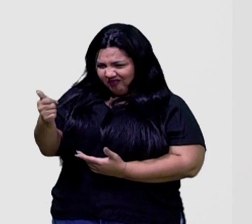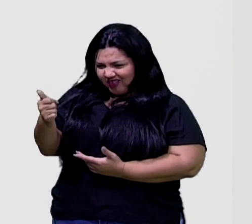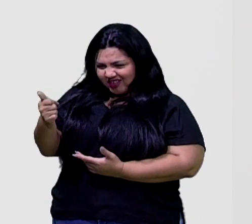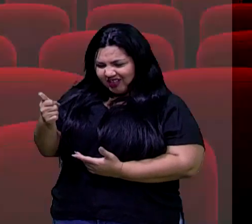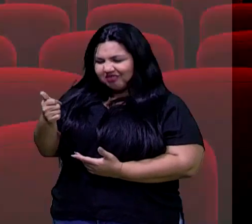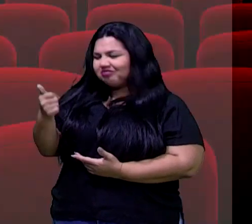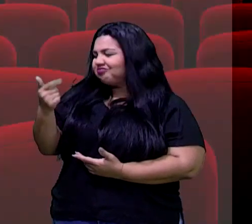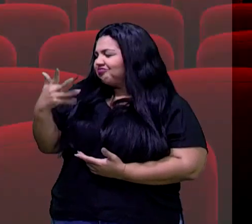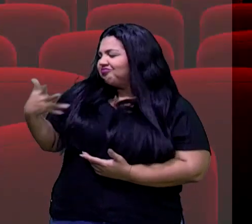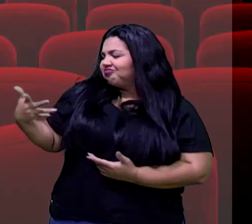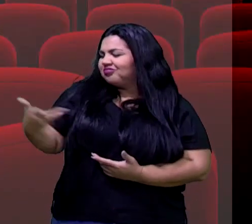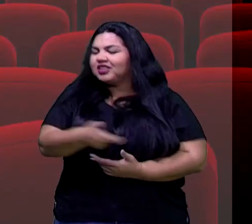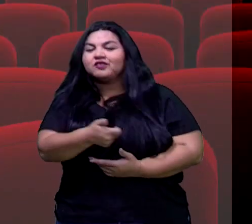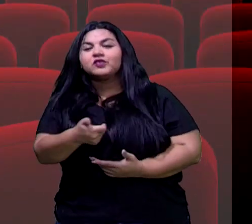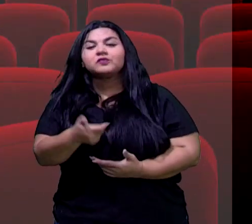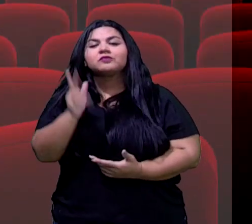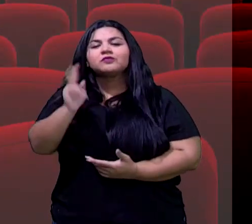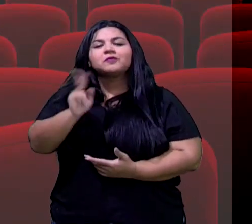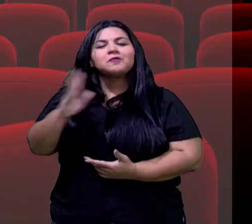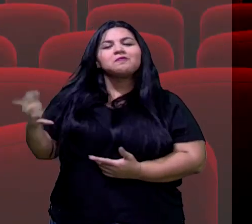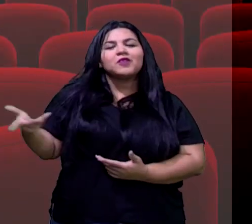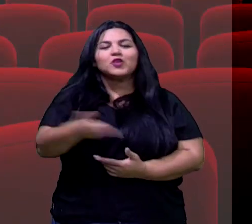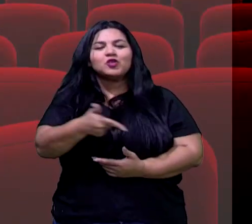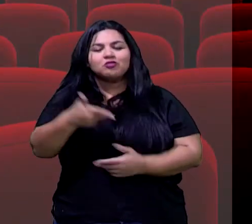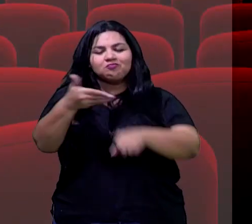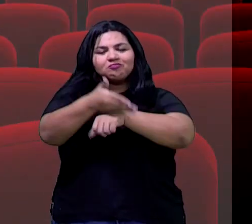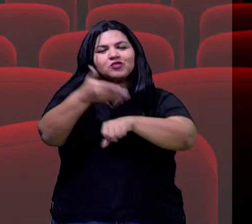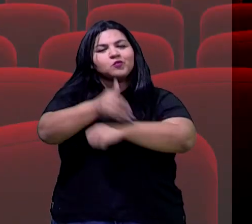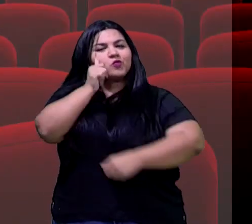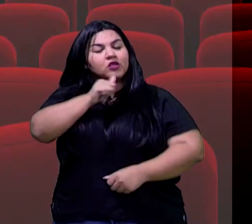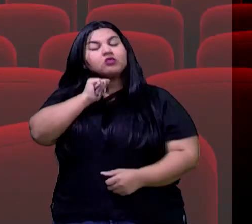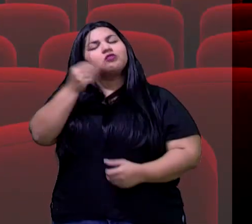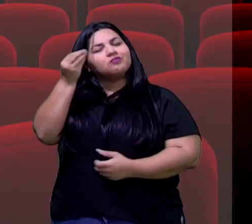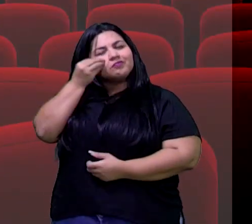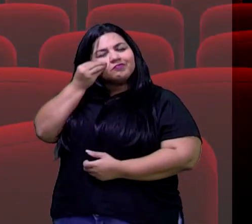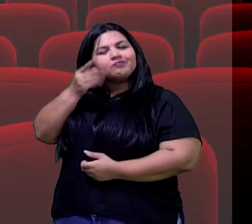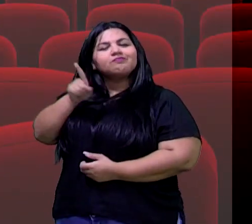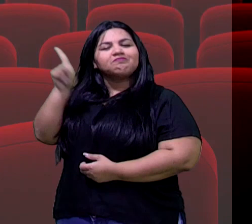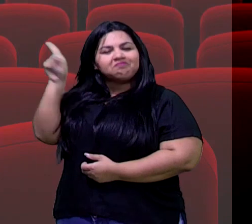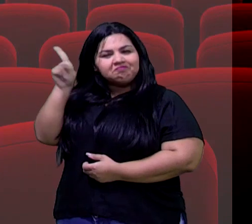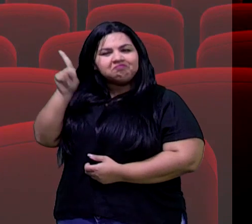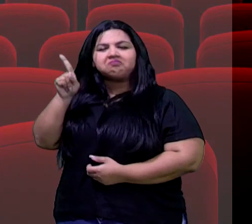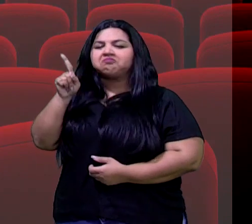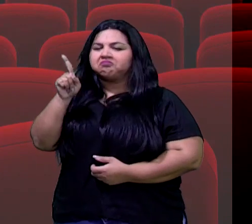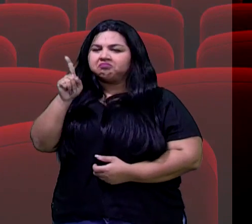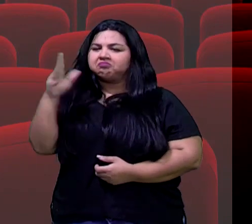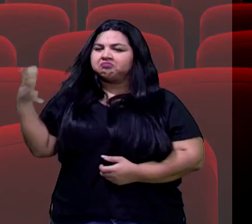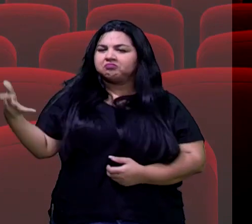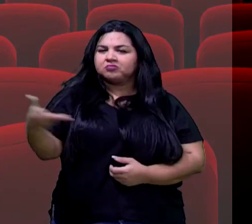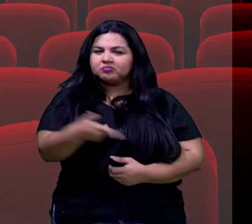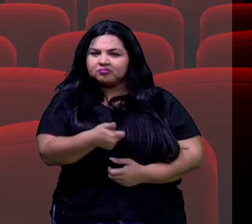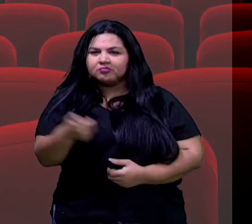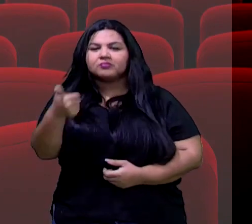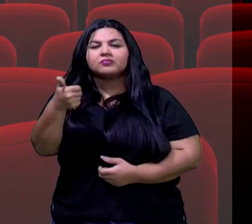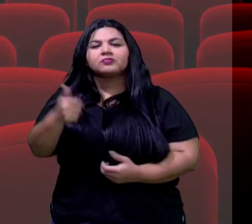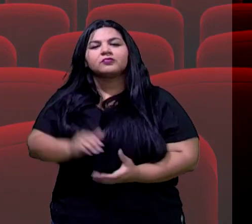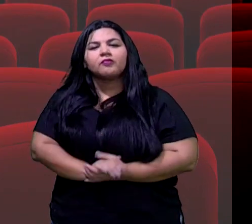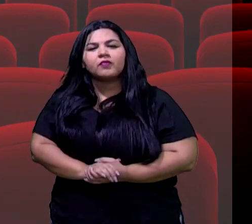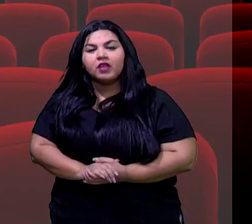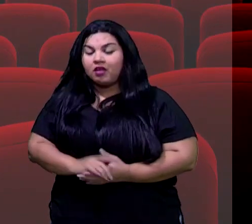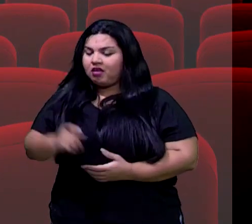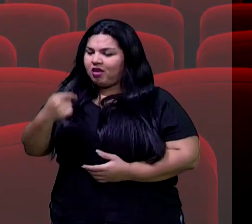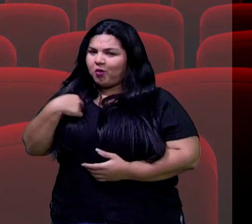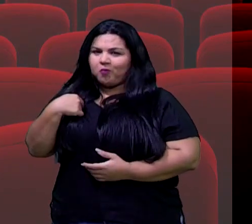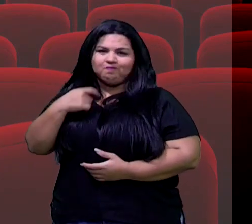genial. Então, assistam aí Estrelas Além do Tempo, mais uma recomendação. Esse aí, eu